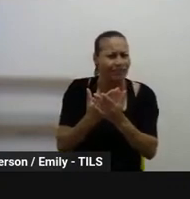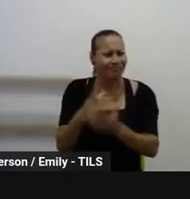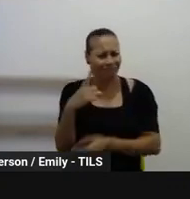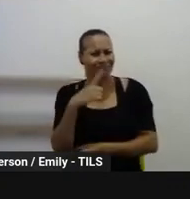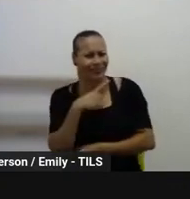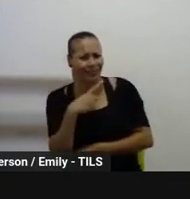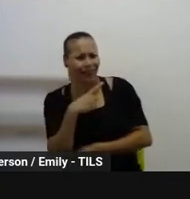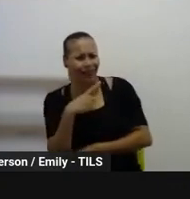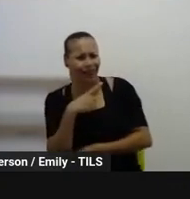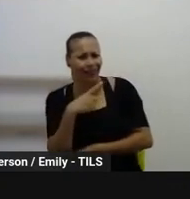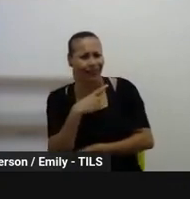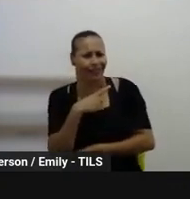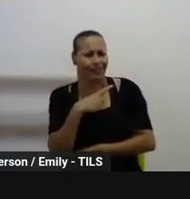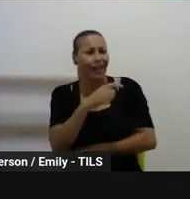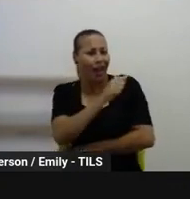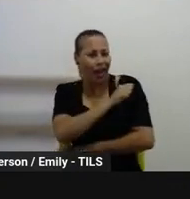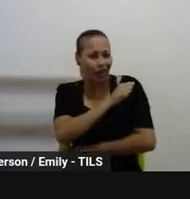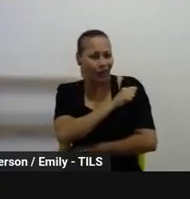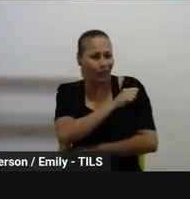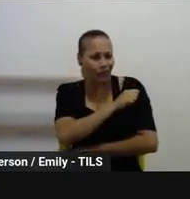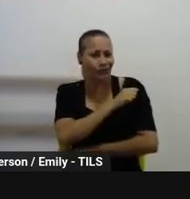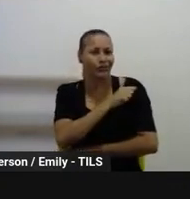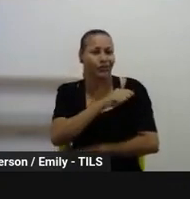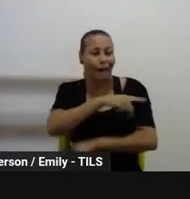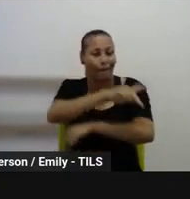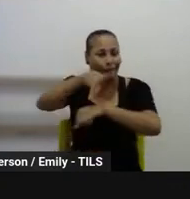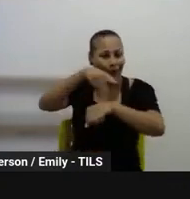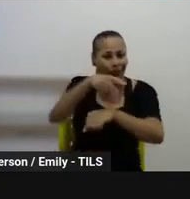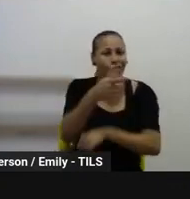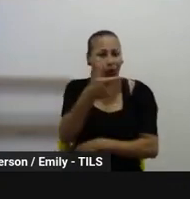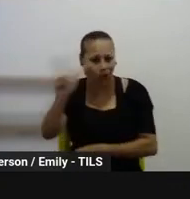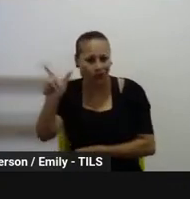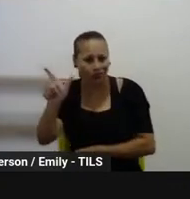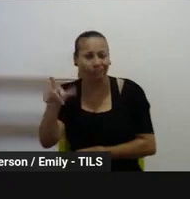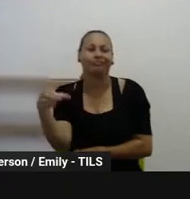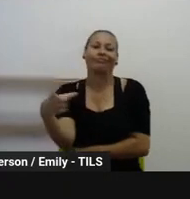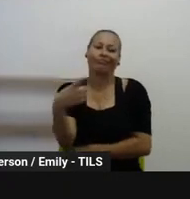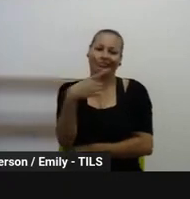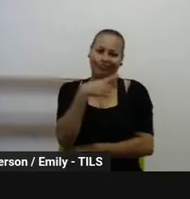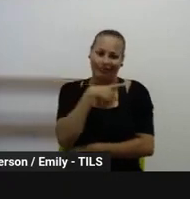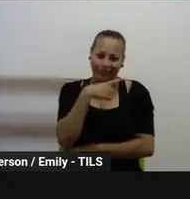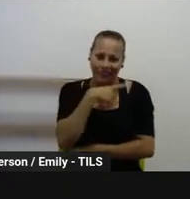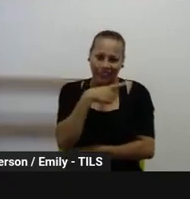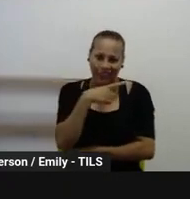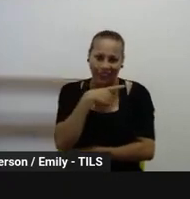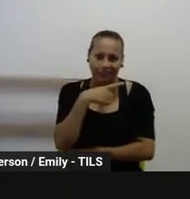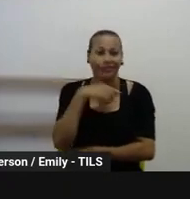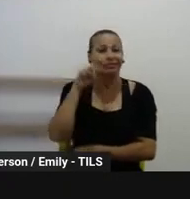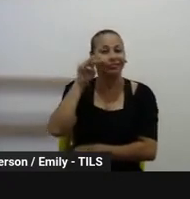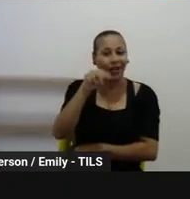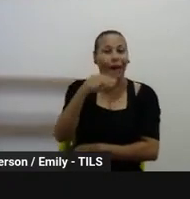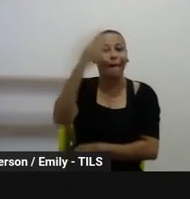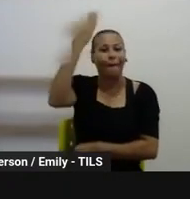estudantes da Argentina, da Bolívia, da Colômbia,